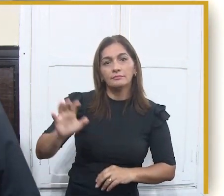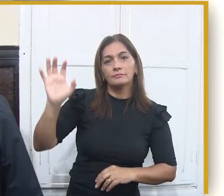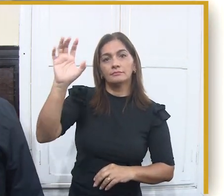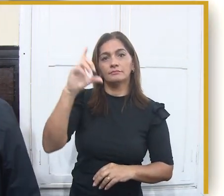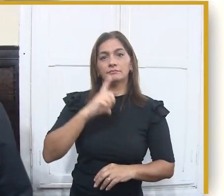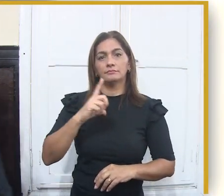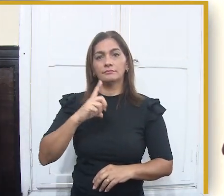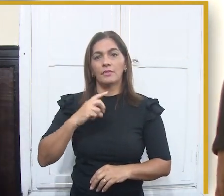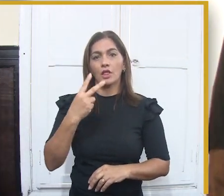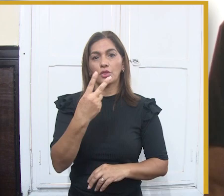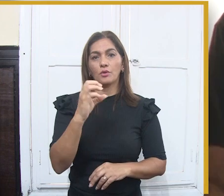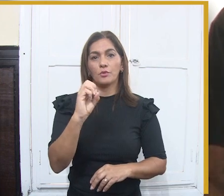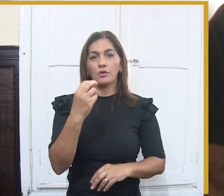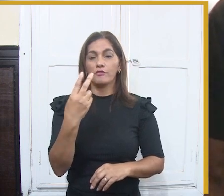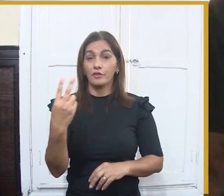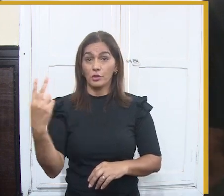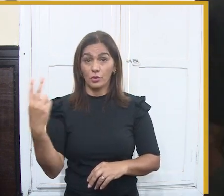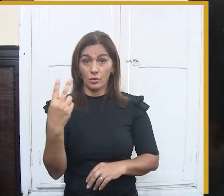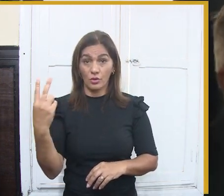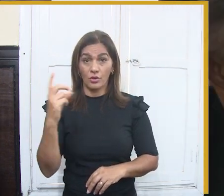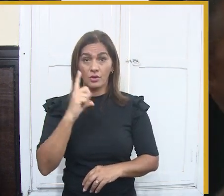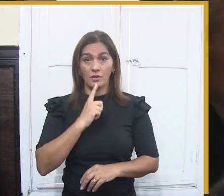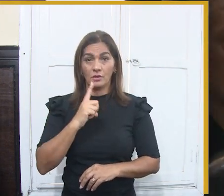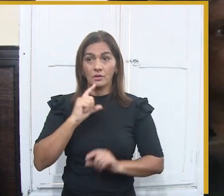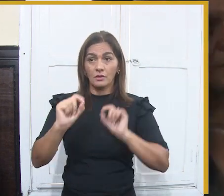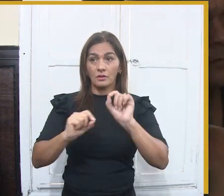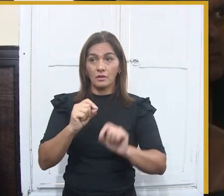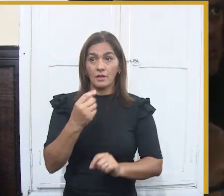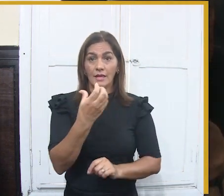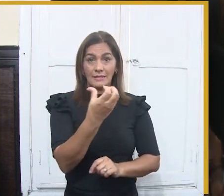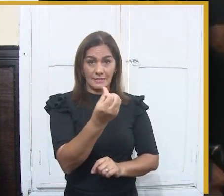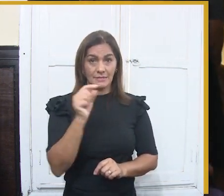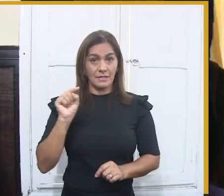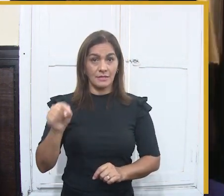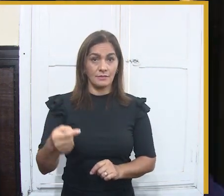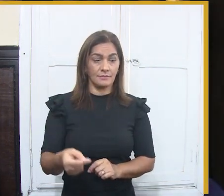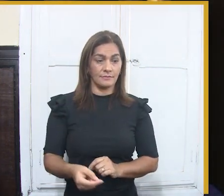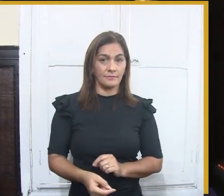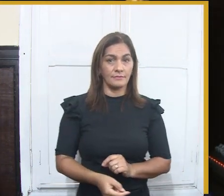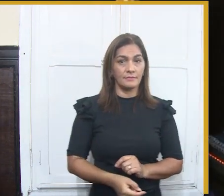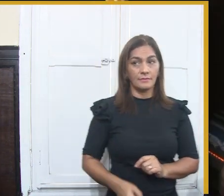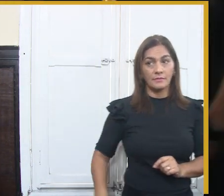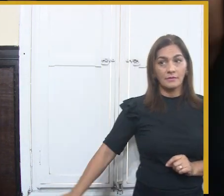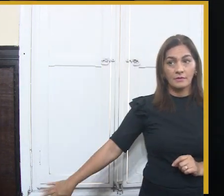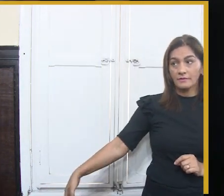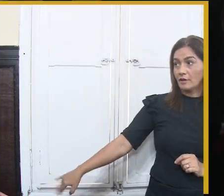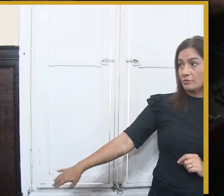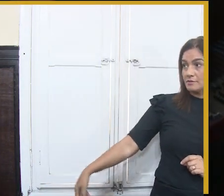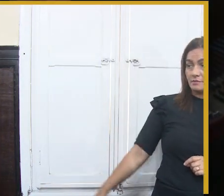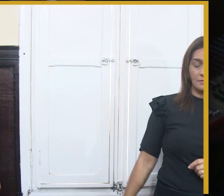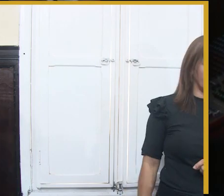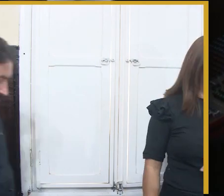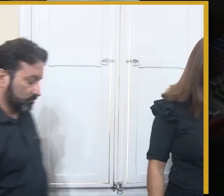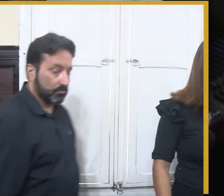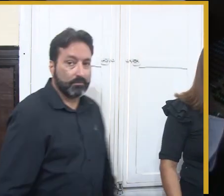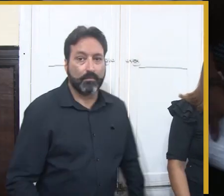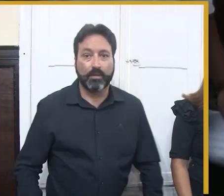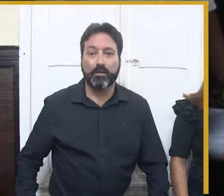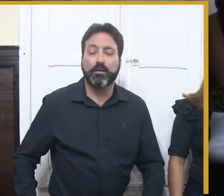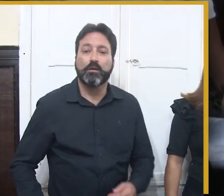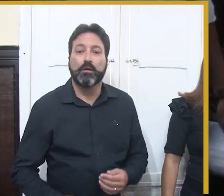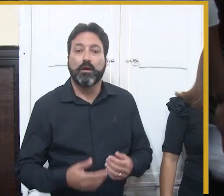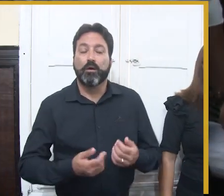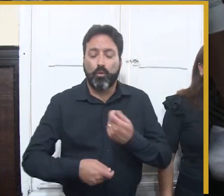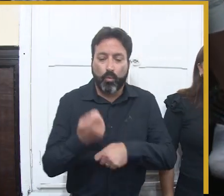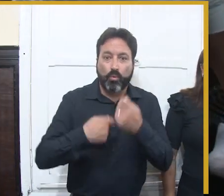Então, esse ano, a edição dos 40 anos da maior festa, da maior festa junina do Brasil, uma festa